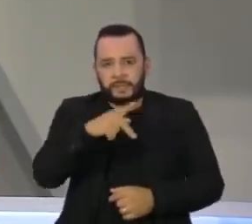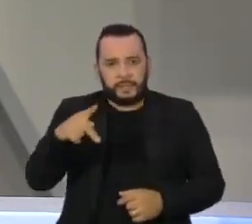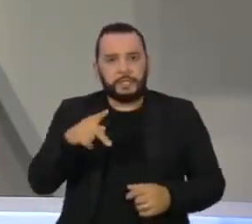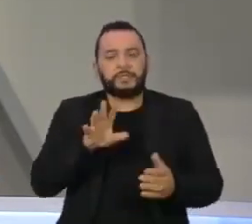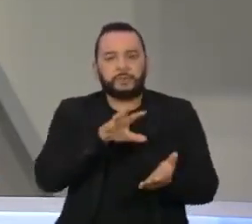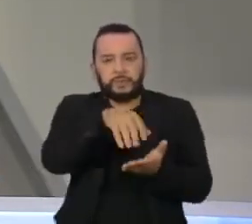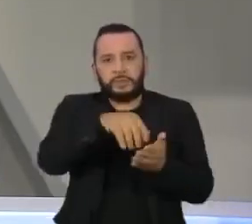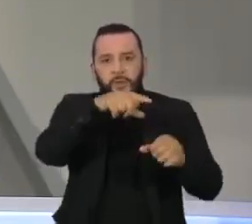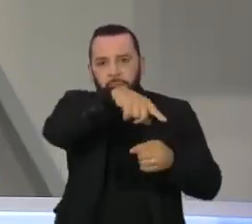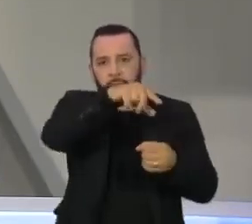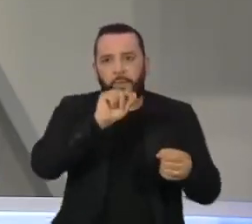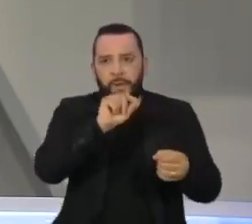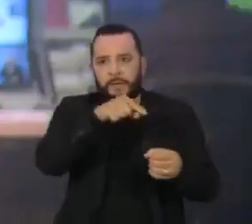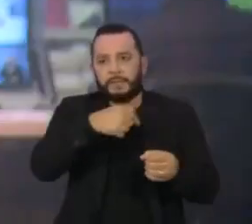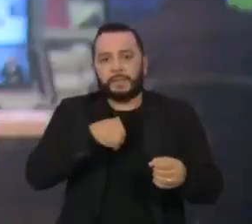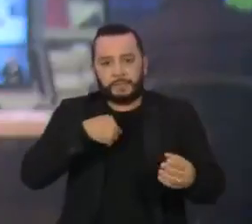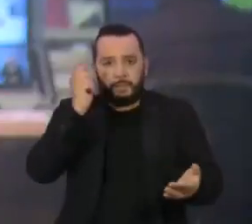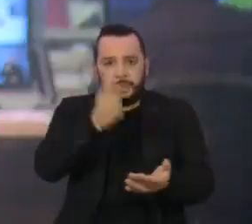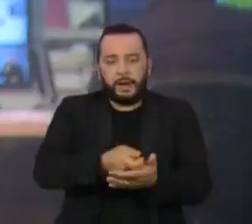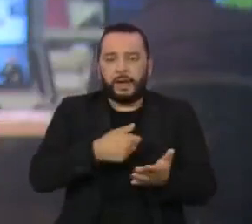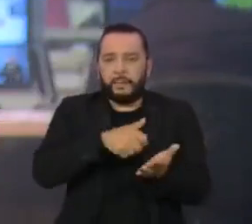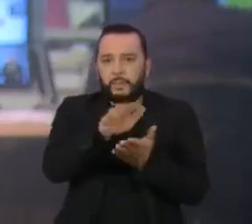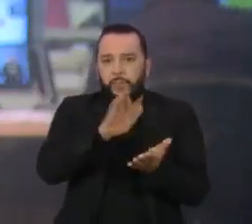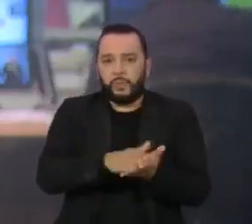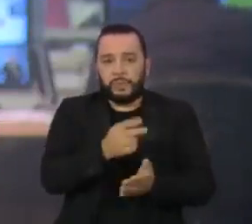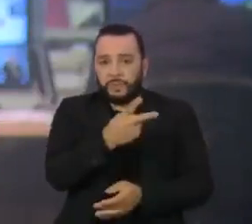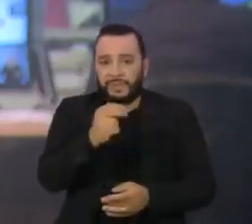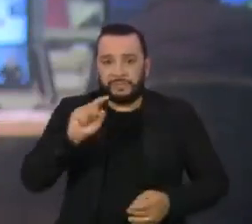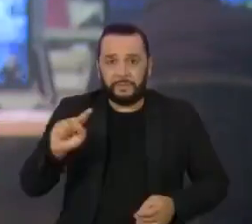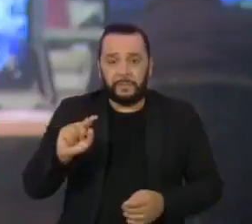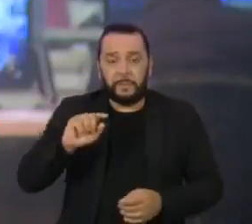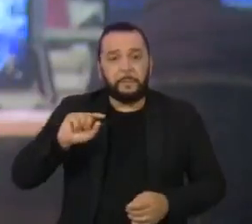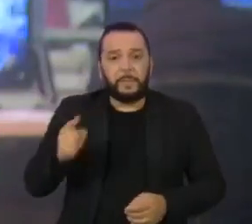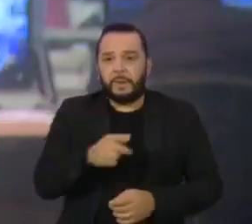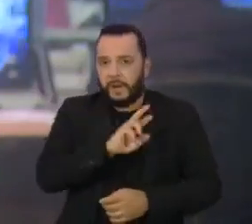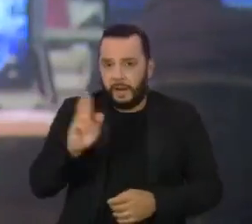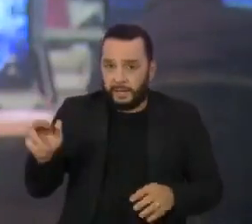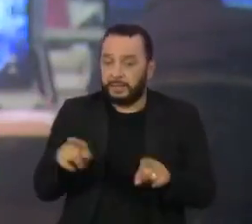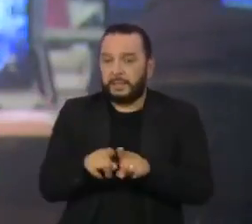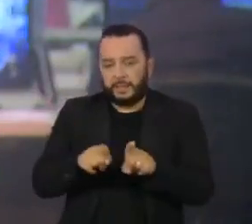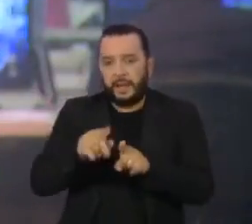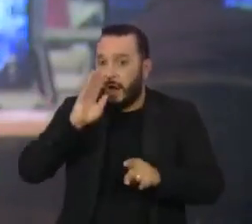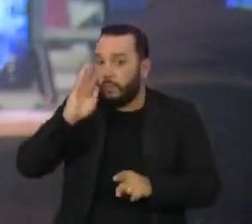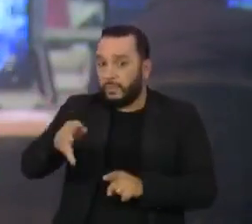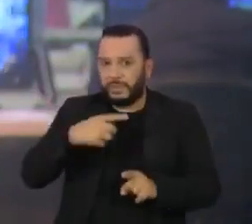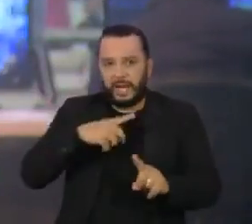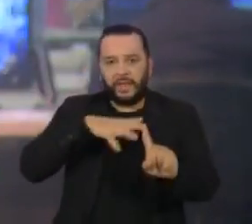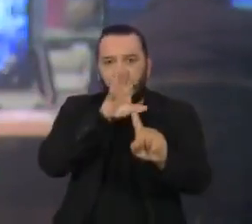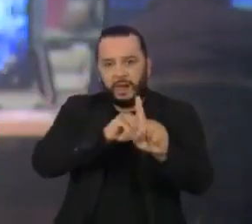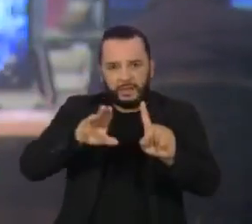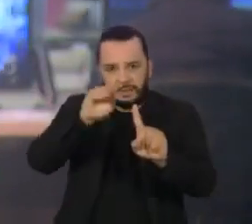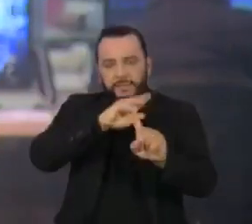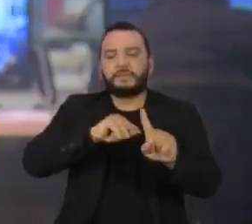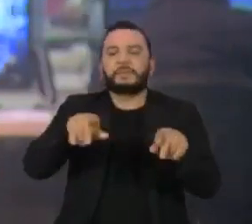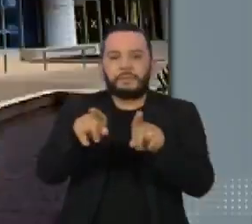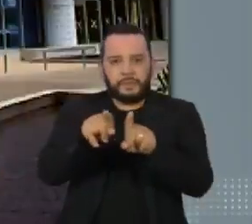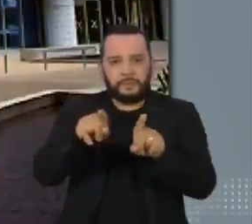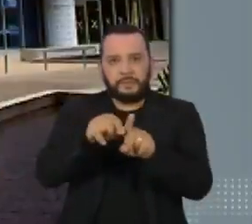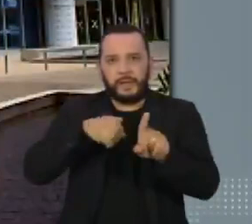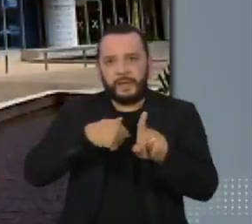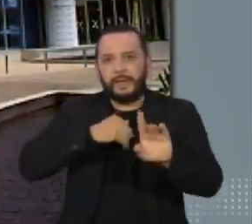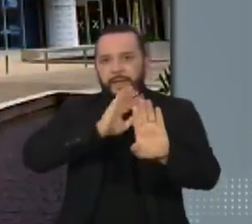multa de 200 mil reais. Ele é acusado de assédio moral, perseguição ideológica e discriminação.